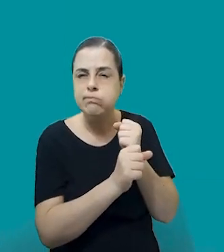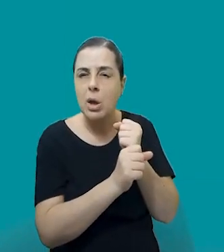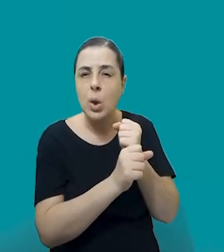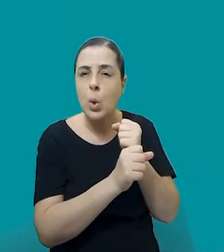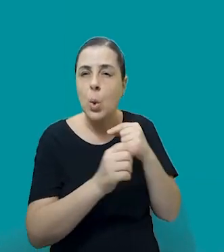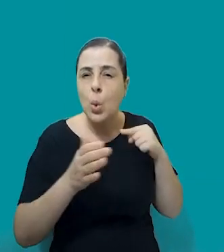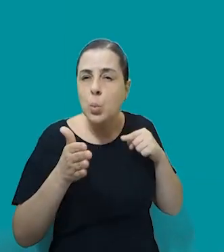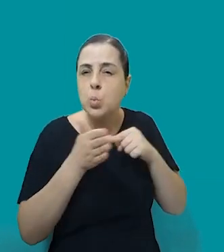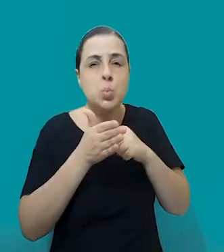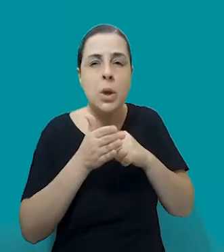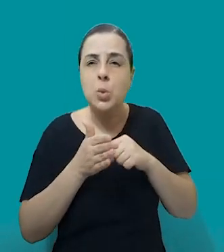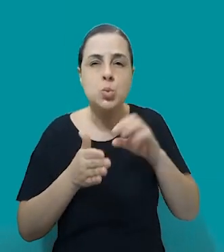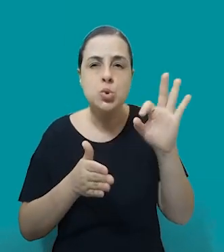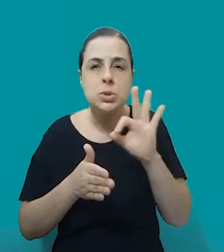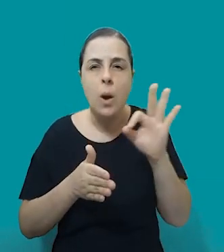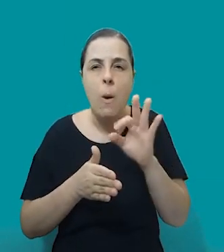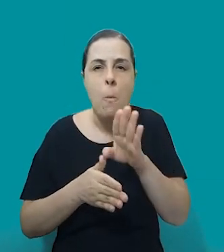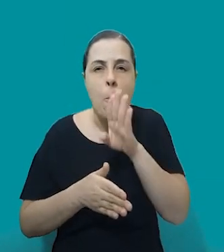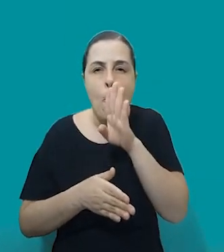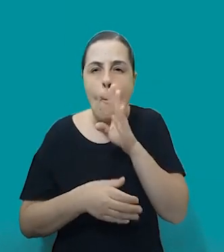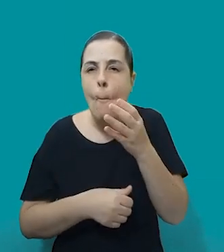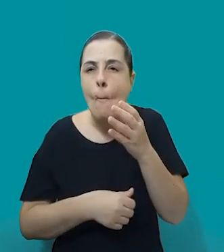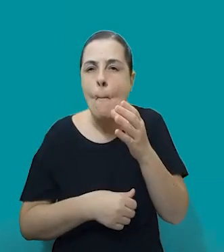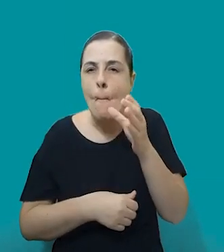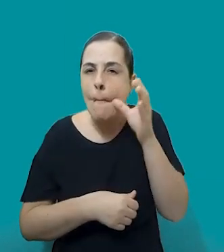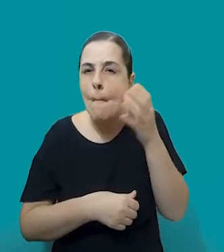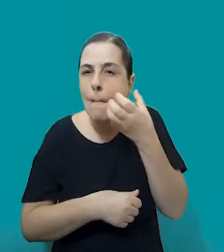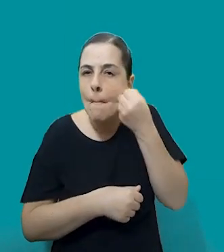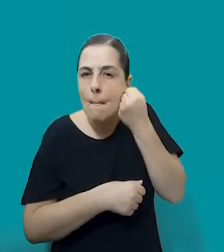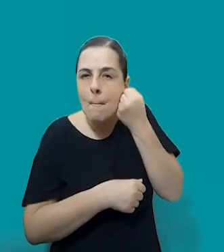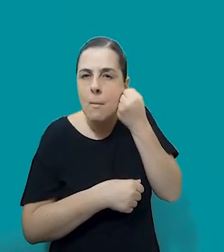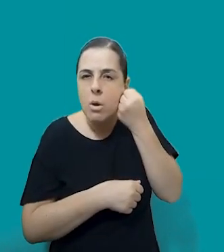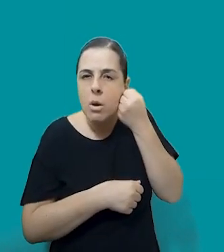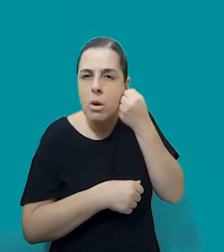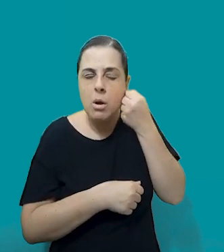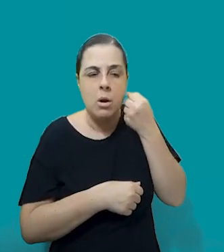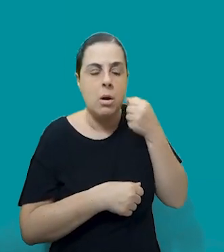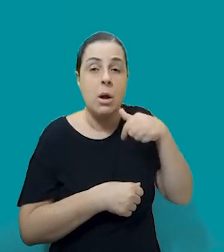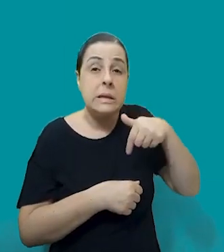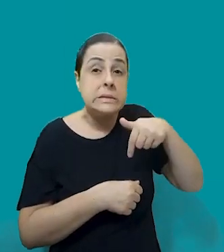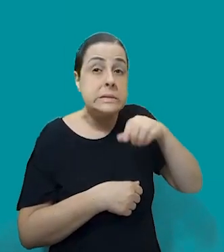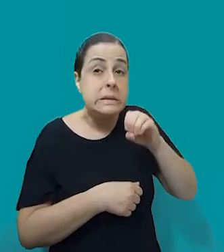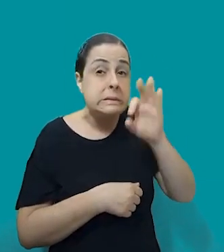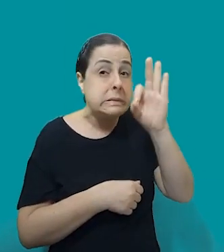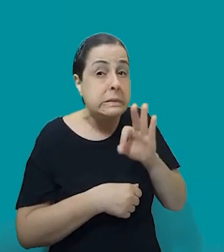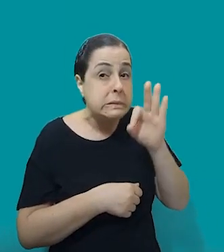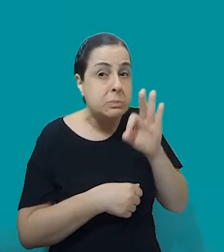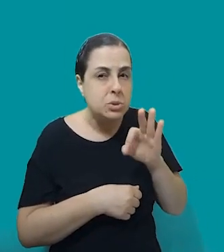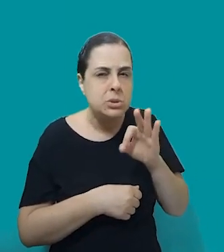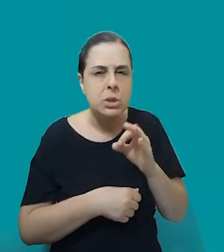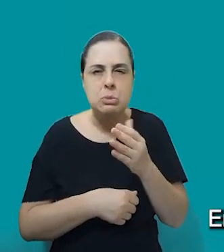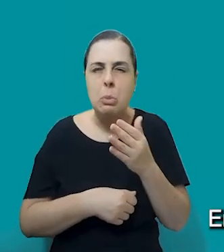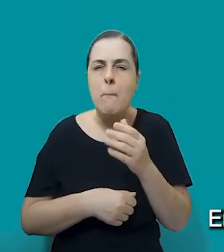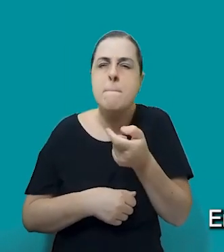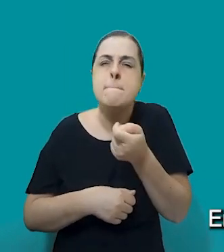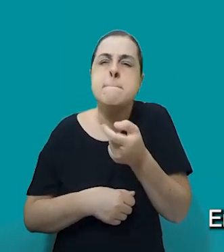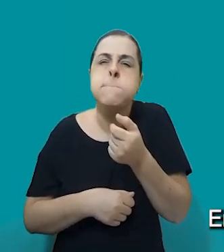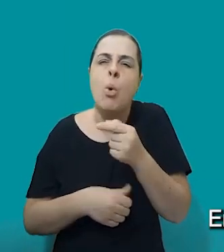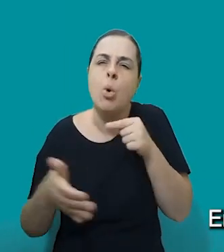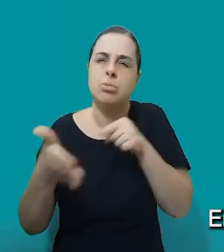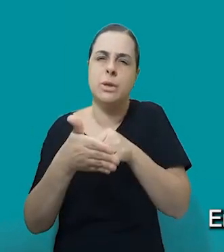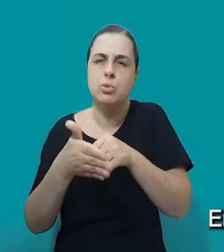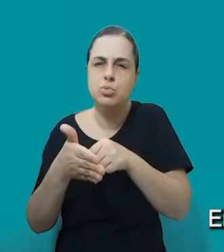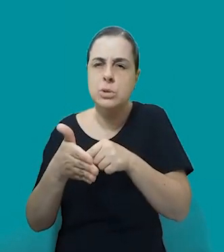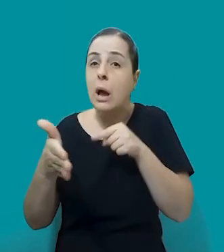70%, se eu não me engano, assim. Só 14, acho que até mais, acho que era 14 e pouco que denunciaram. É, que denunciaram. Então, assim, é